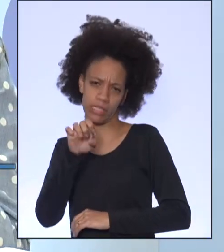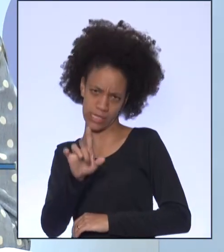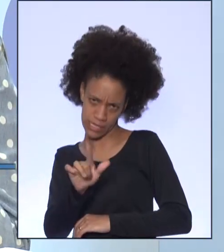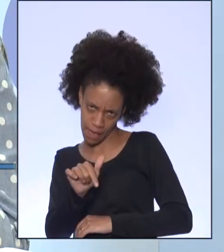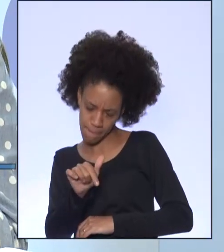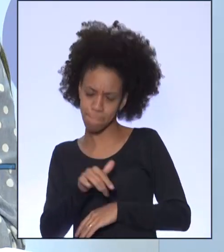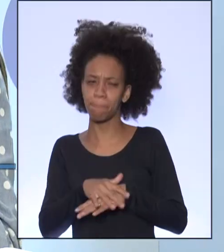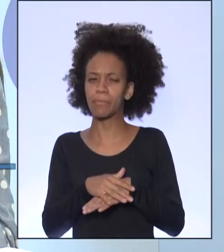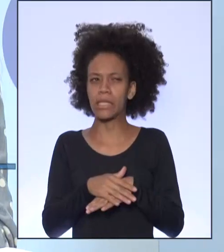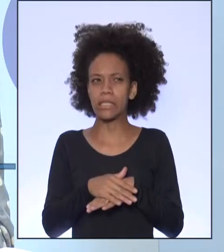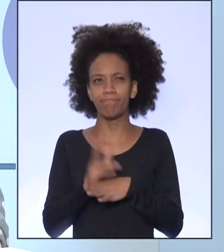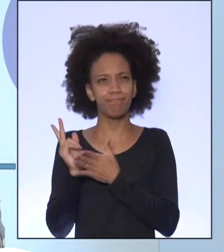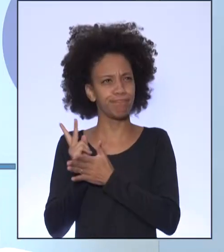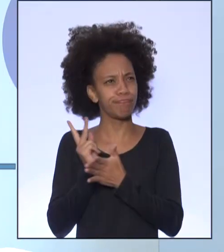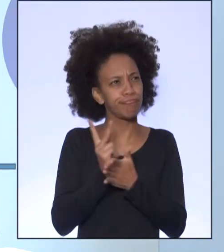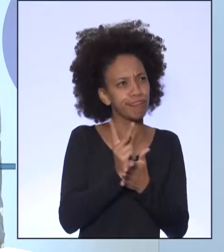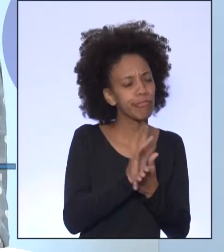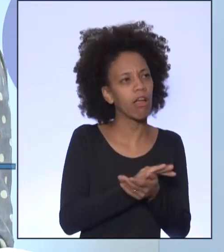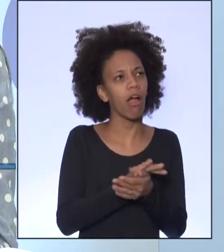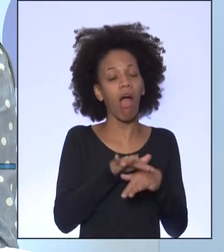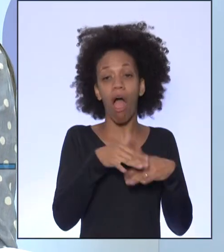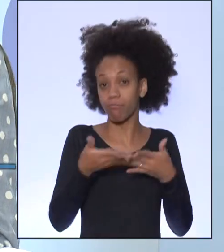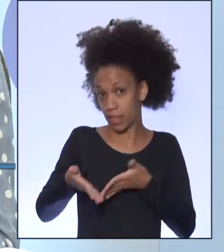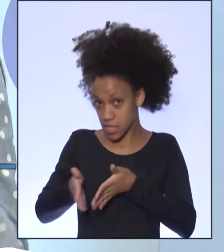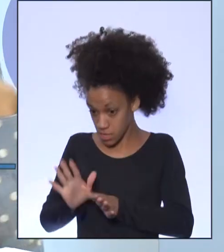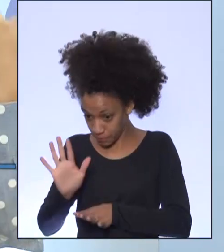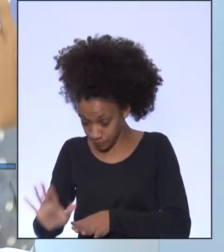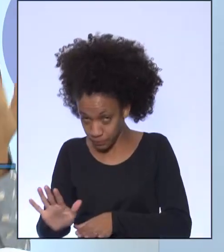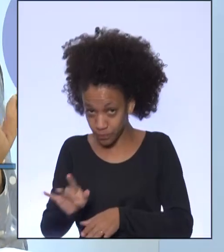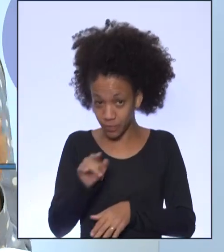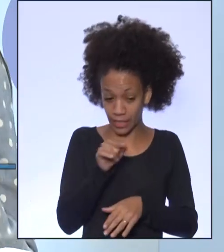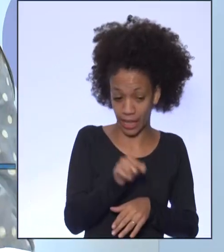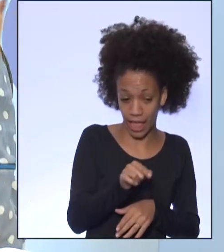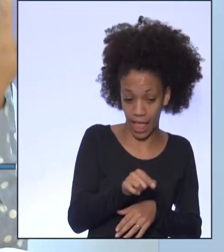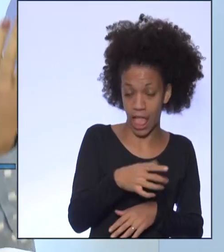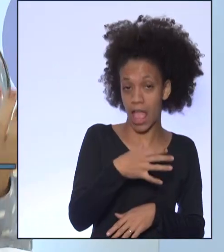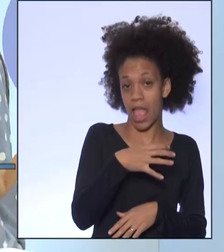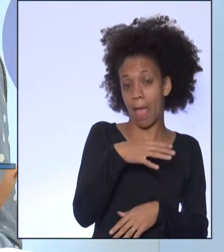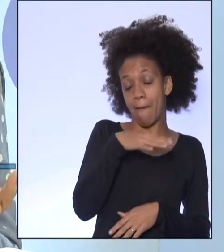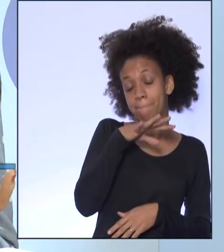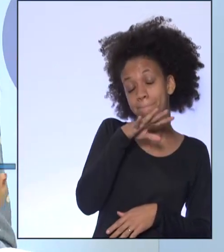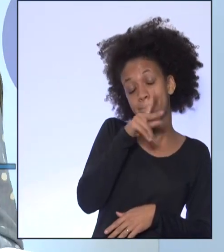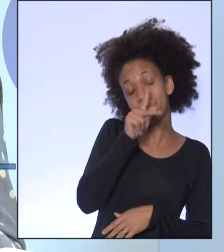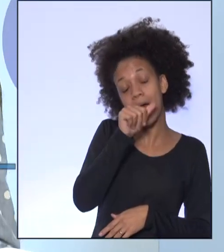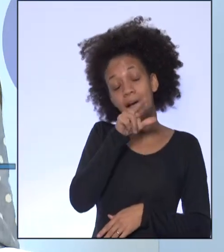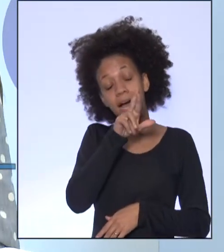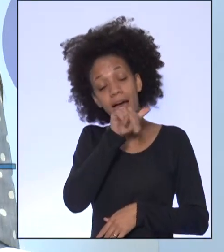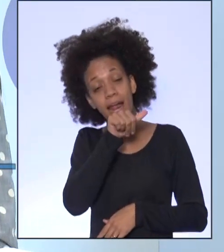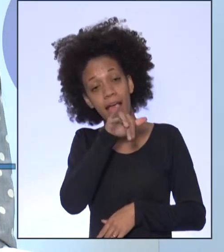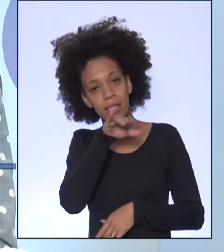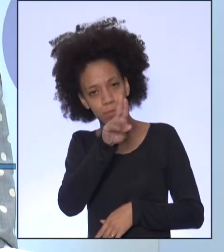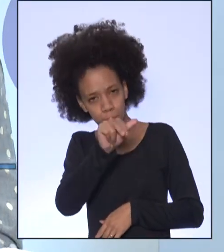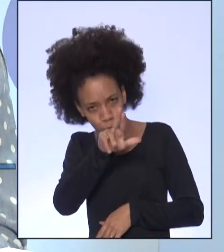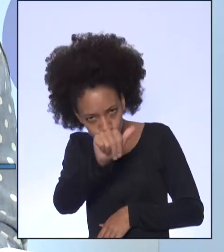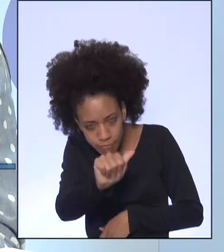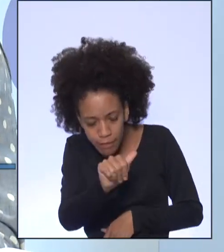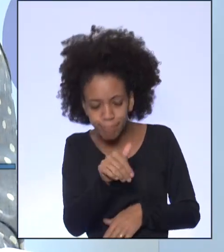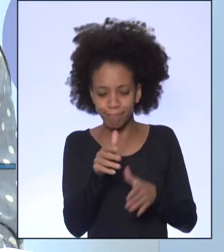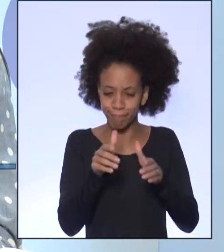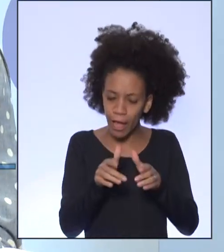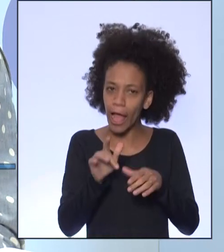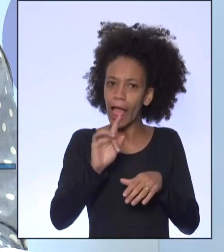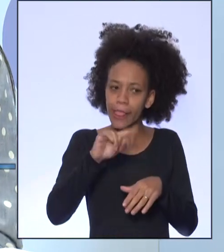em Paraibuna, também interior. Já morei em Taubaté, em decorrência do trabalho. E,